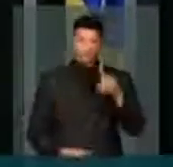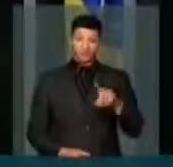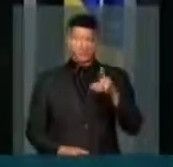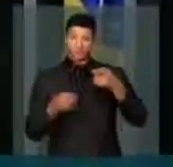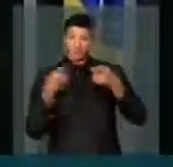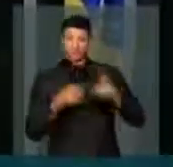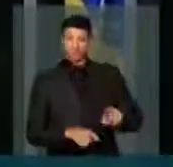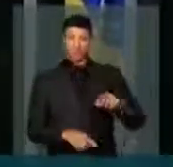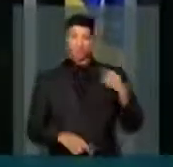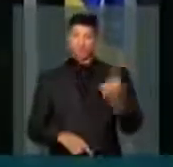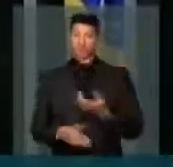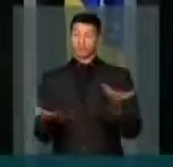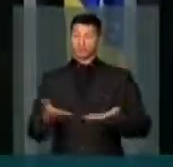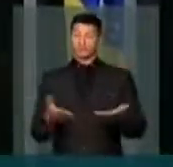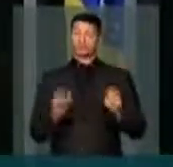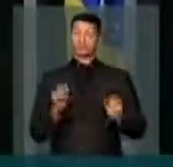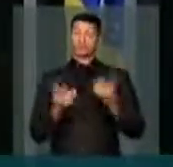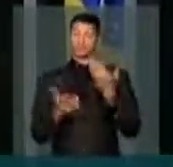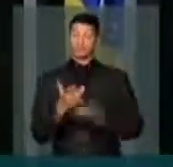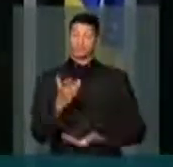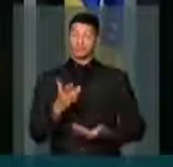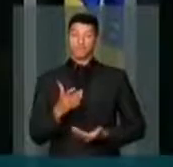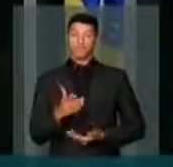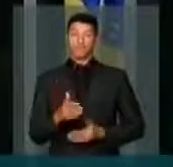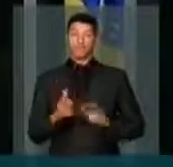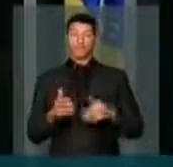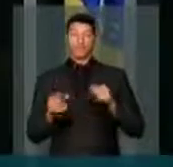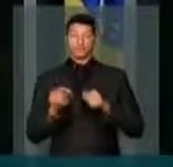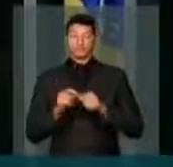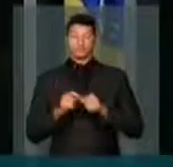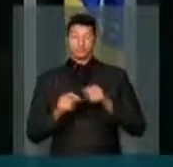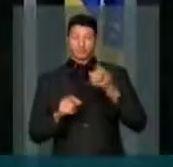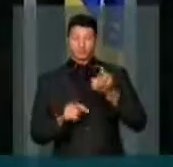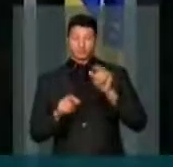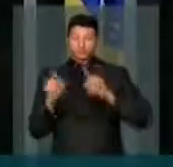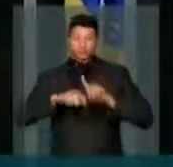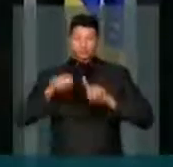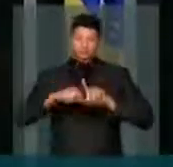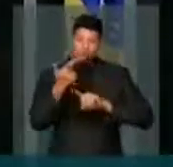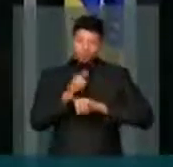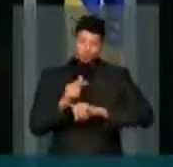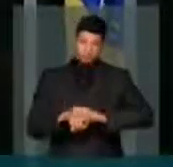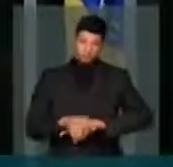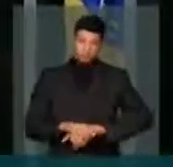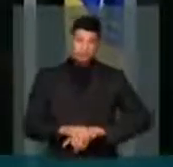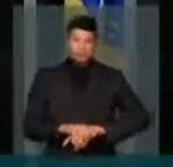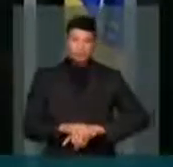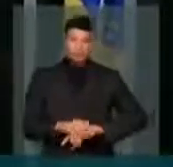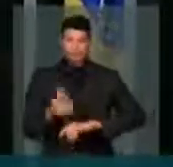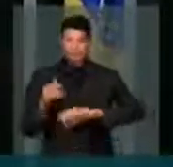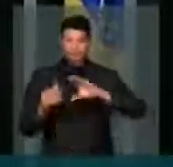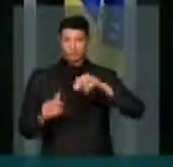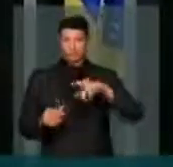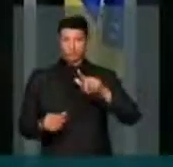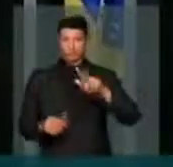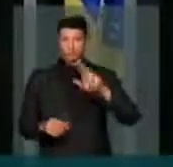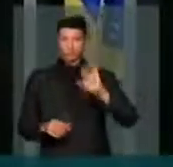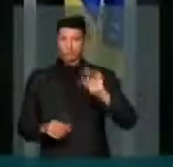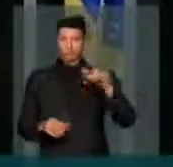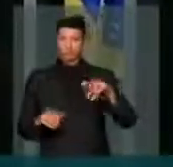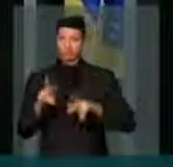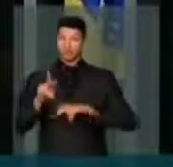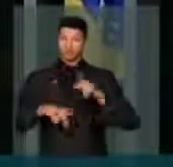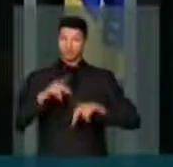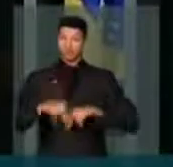é o desafio nosso hoje, quem perde quando ficamos seis meses sem ter sessão do Congresso, é o